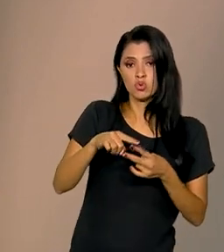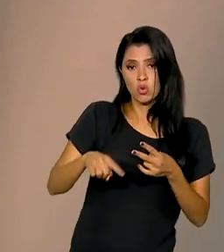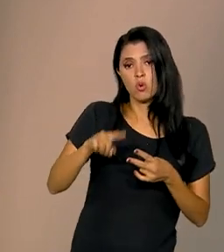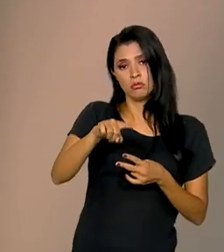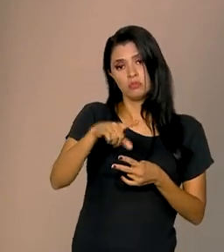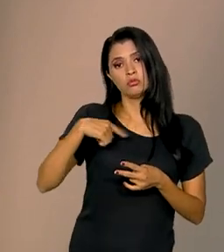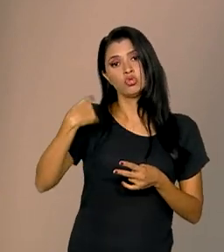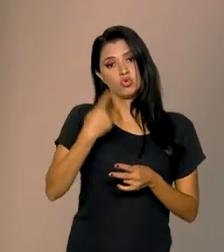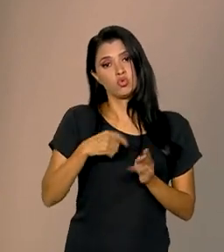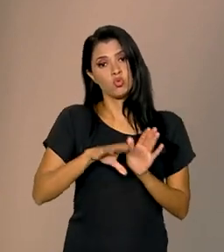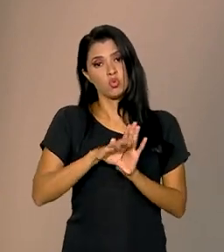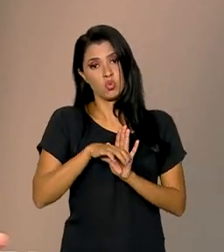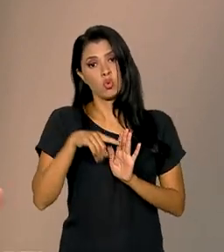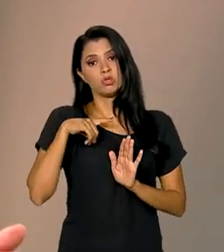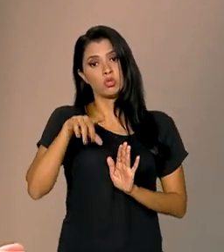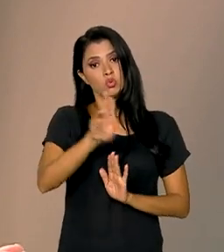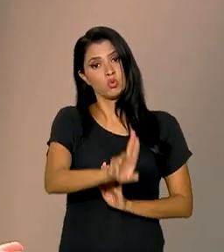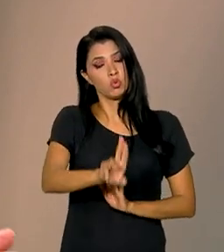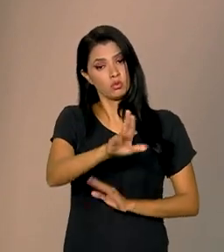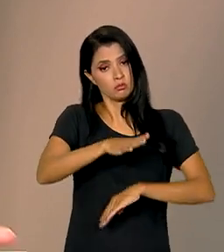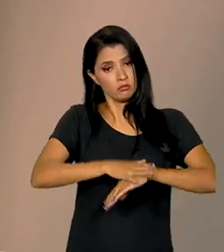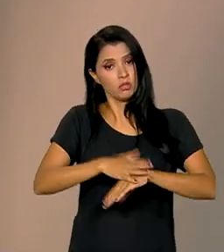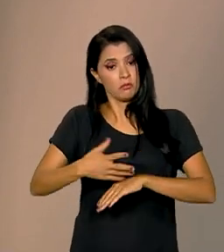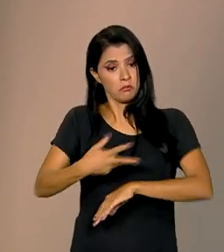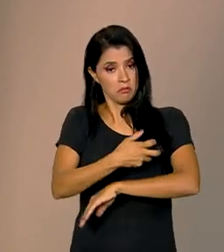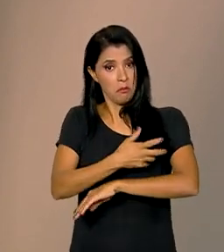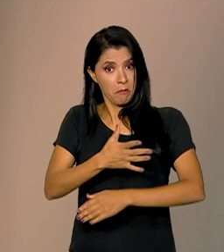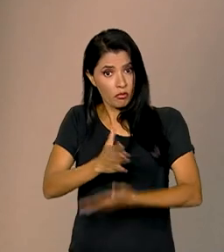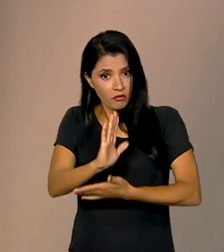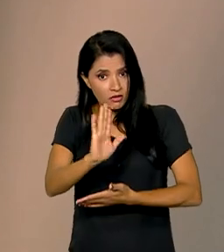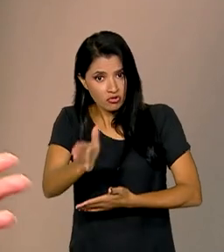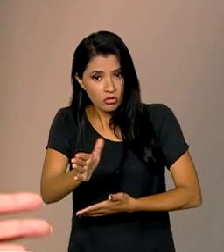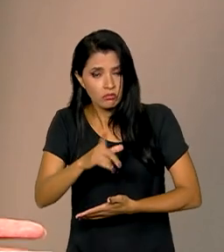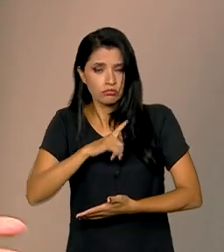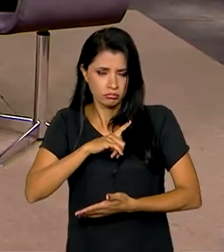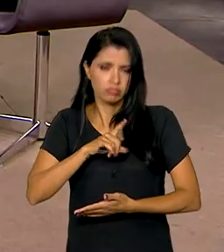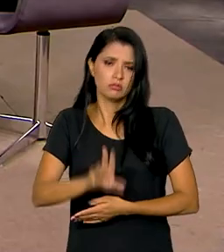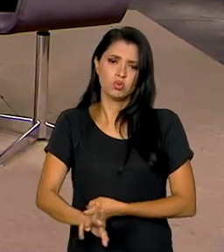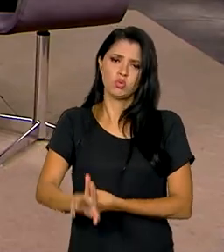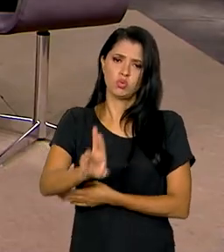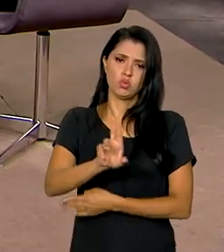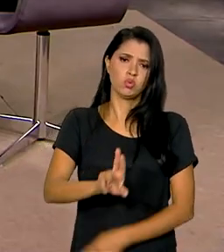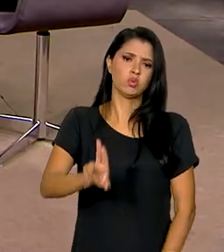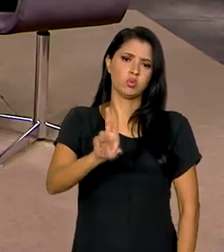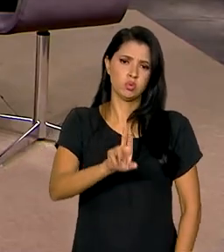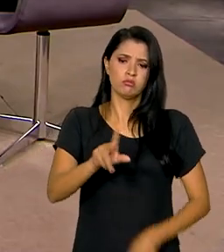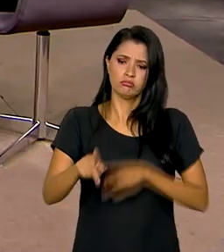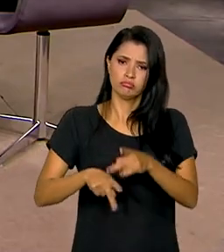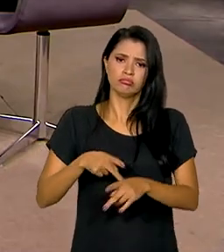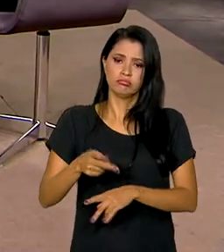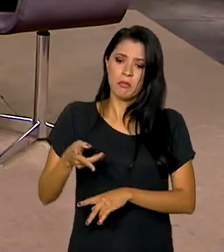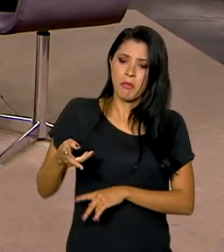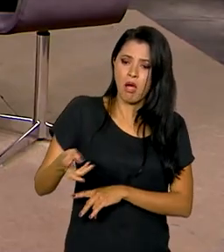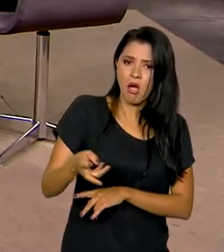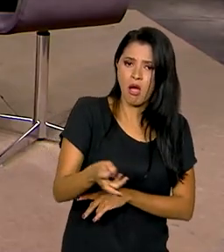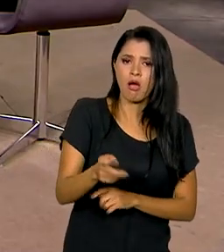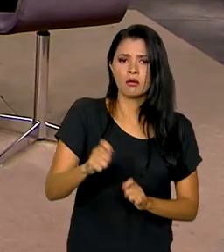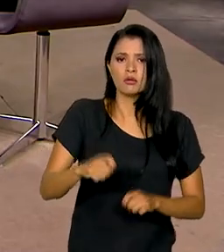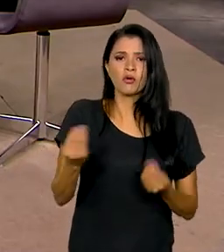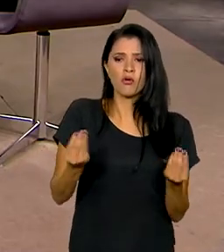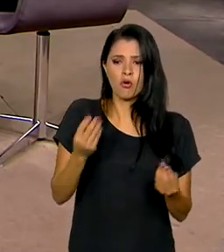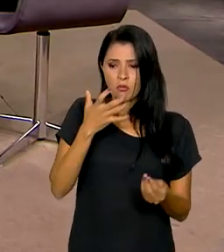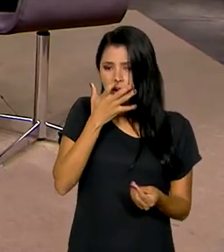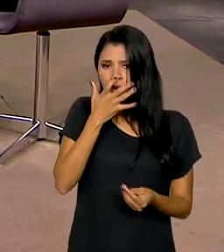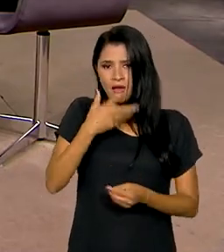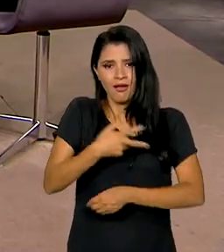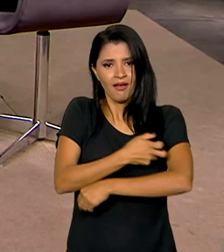usamos quando a vacina, após ser aprovada, ela passa a ser usada na população. Vendo como funciona,